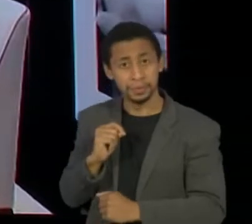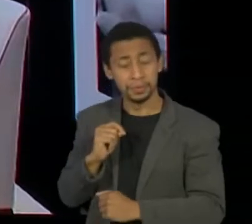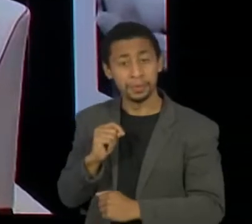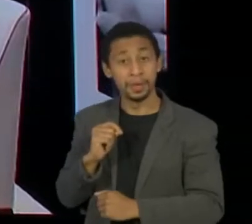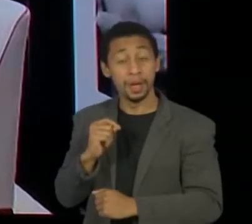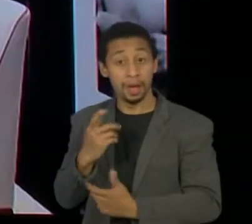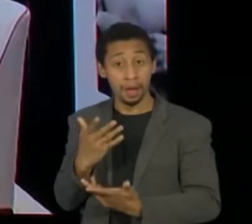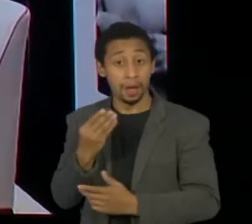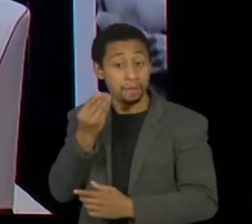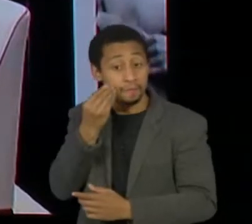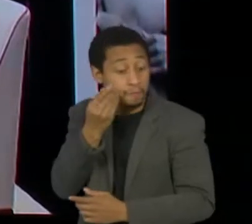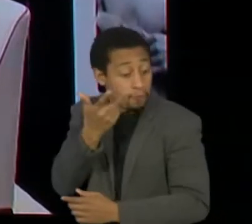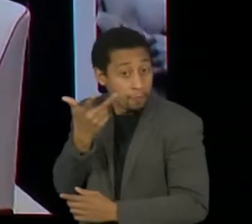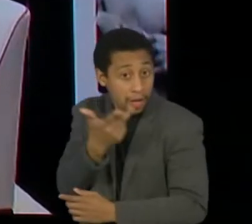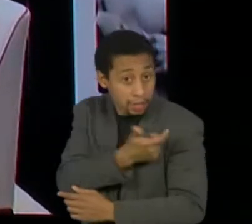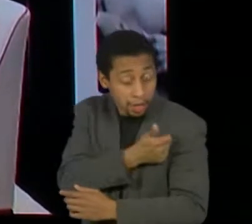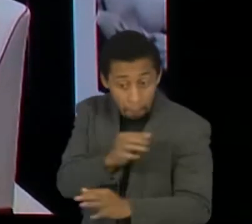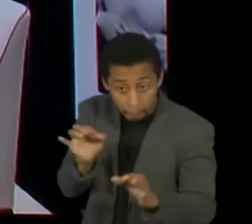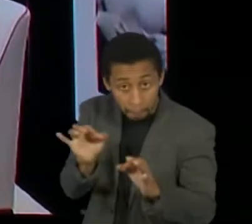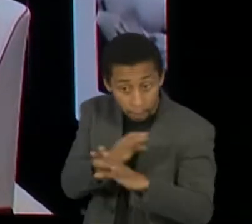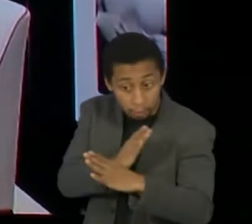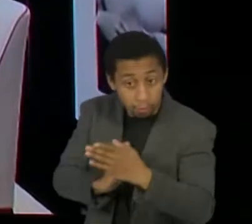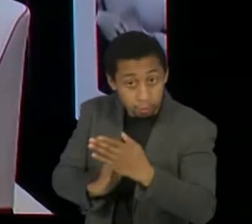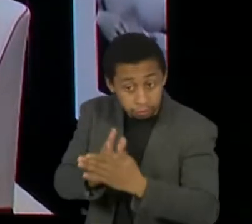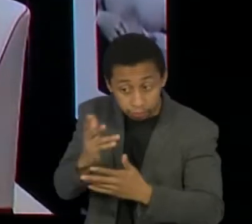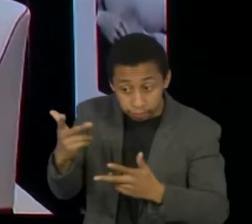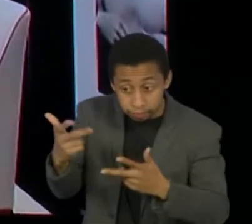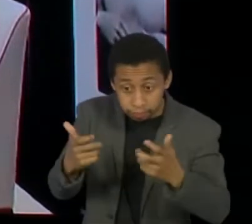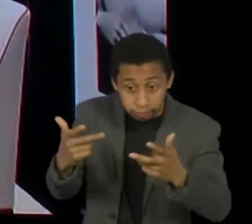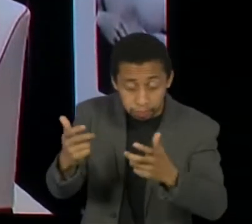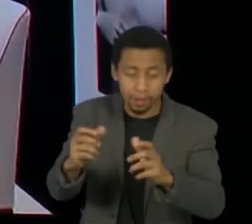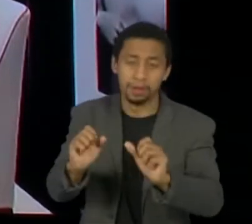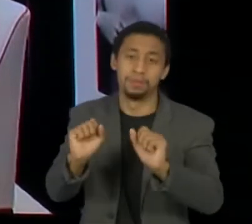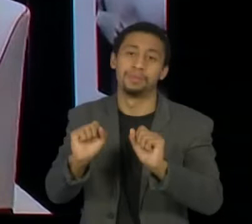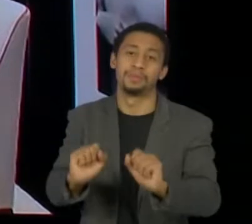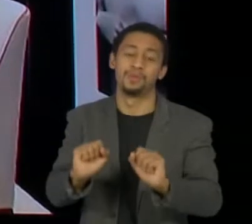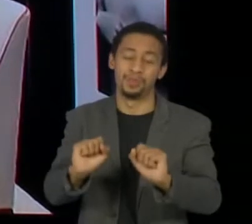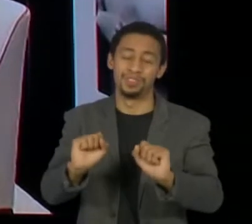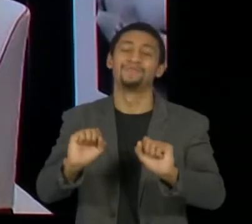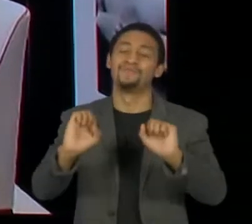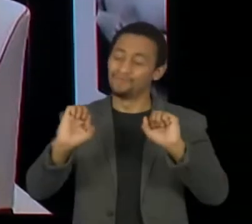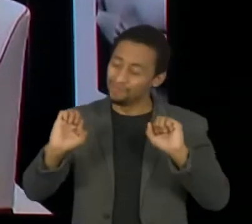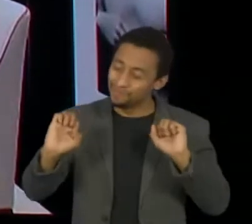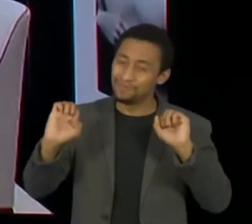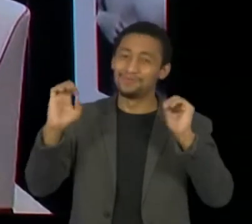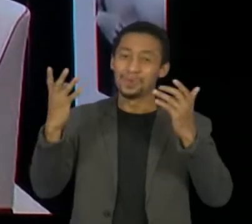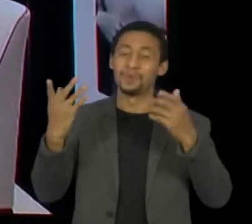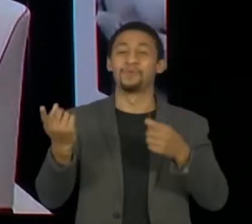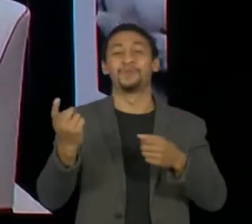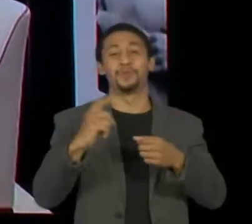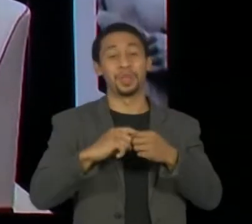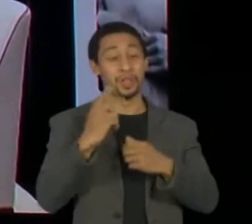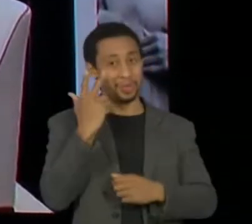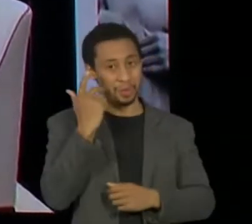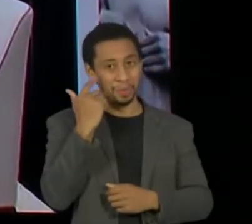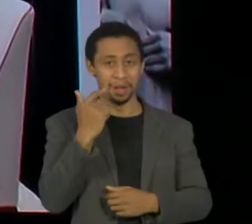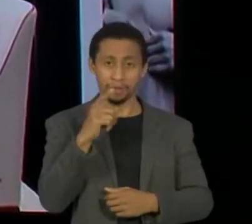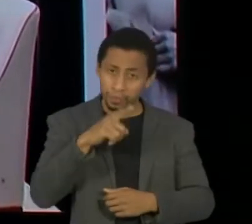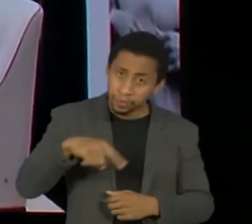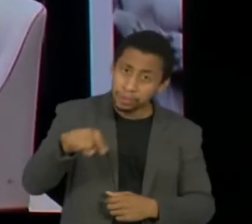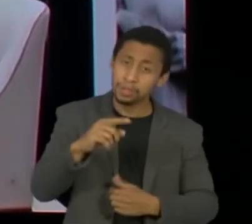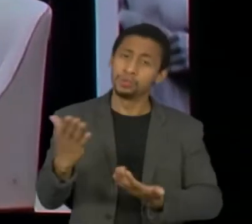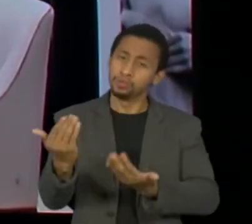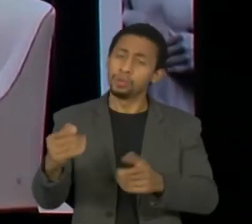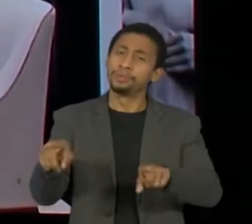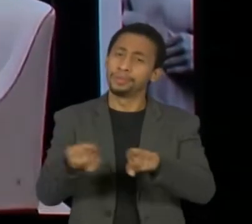vacina, da imunização da vacina, todos nós poderemos celebrar e voltar ao normal. E os jovens também. Por